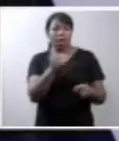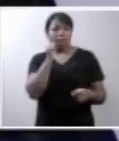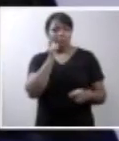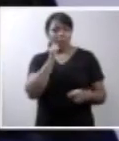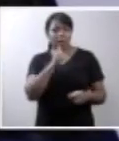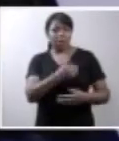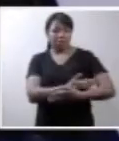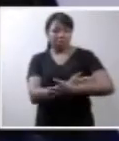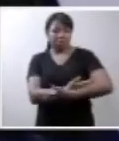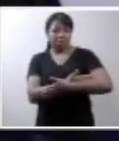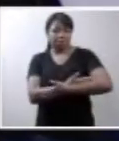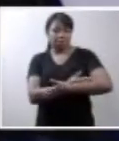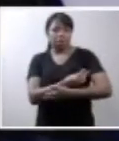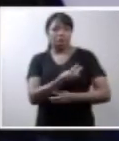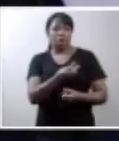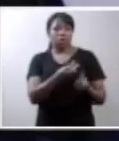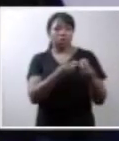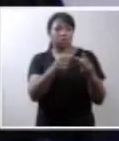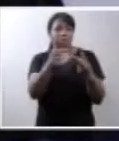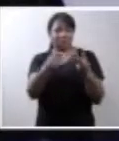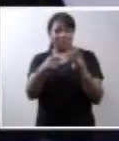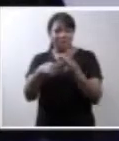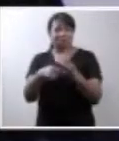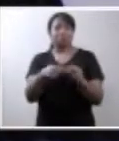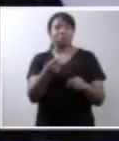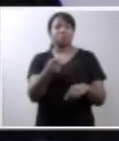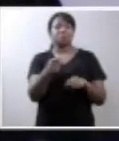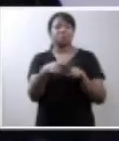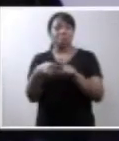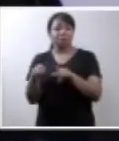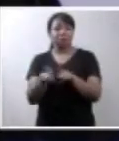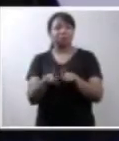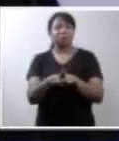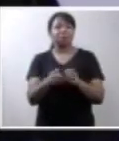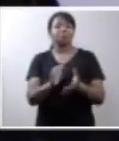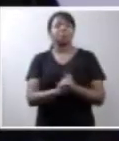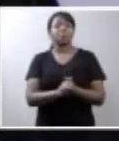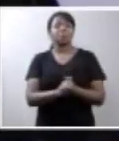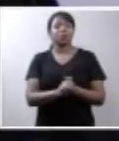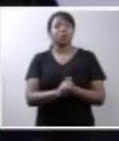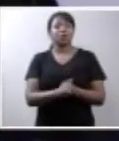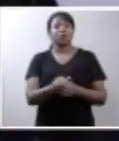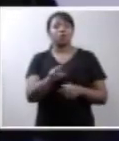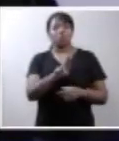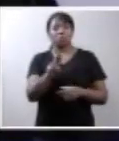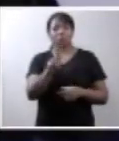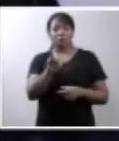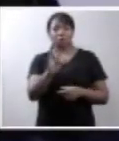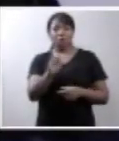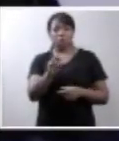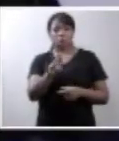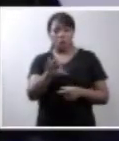e a Asmi, a Vitória e Vitória.